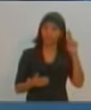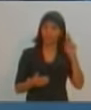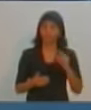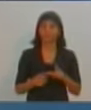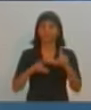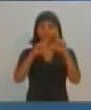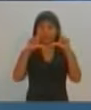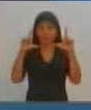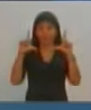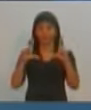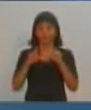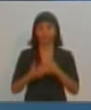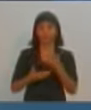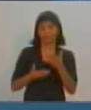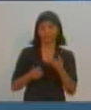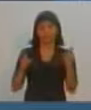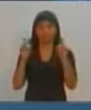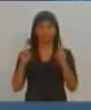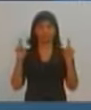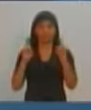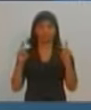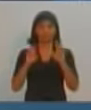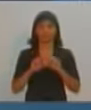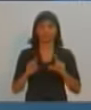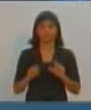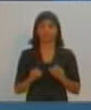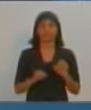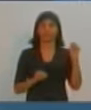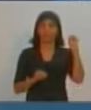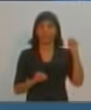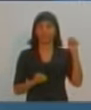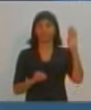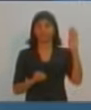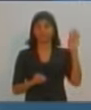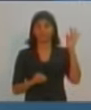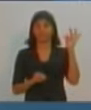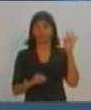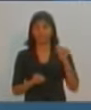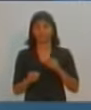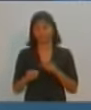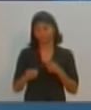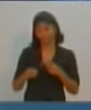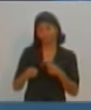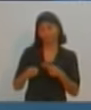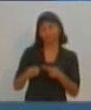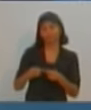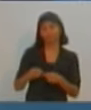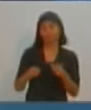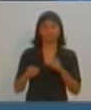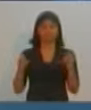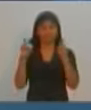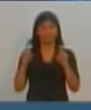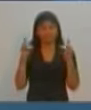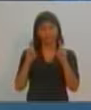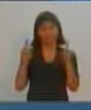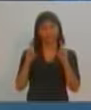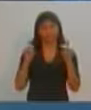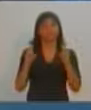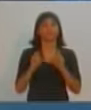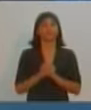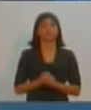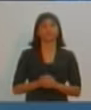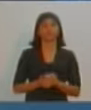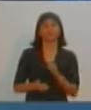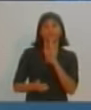transmitido pela TV e pela internet no portal de notícias sbtinterior.com e também pela nossa página no Facebook. Vamos